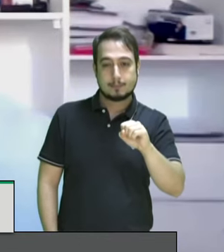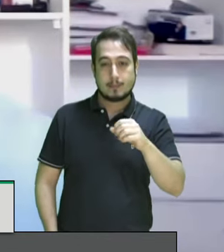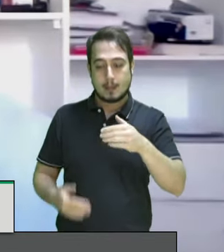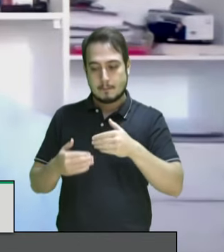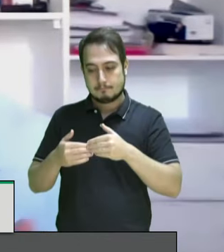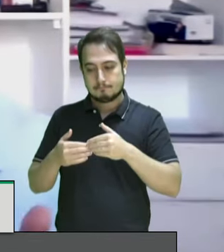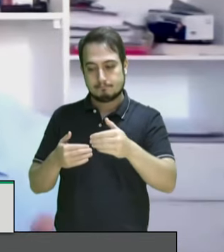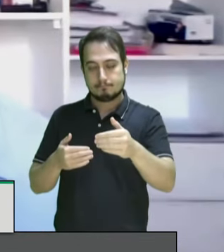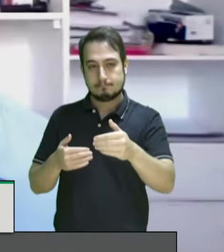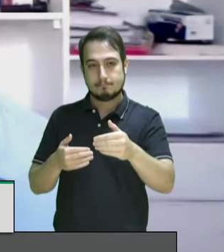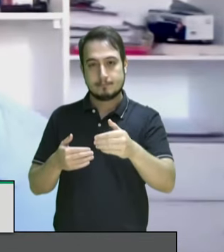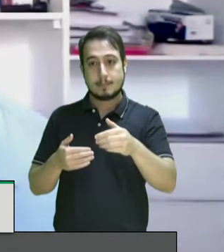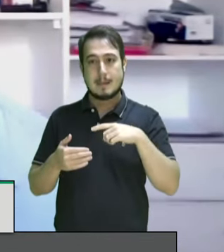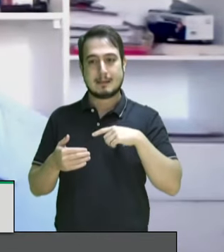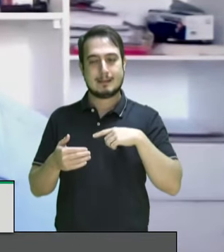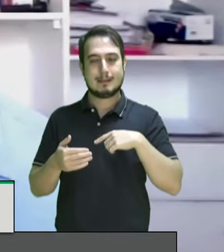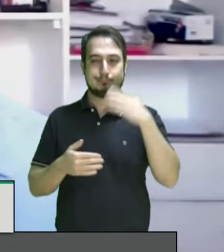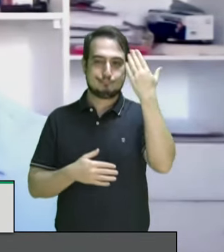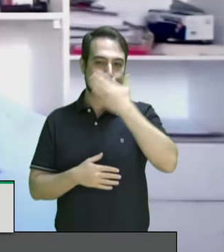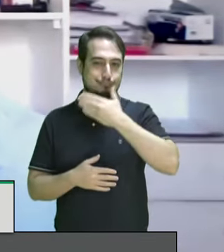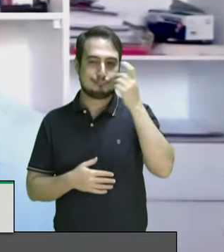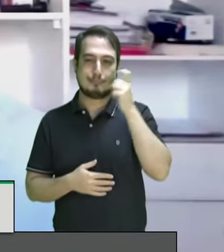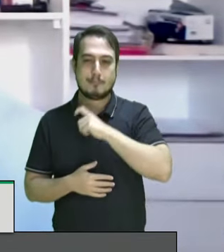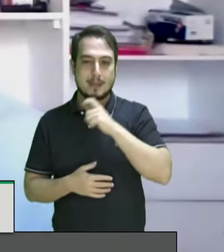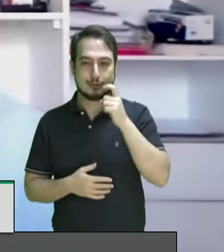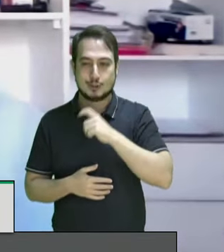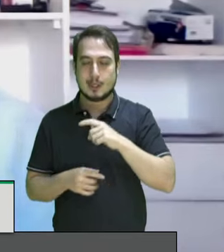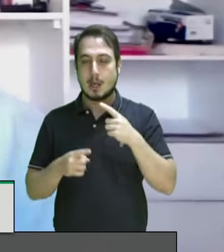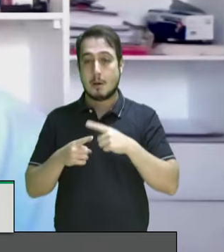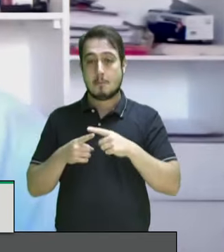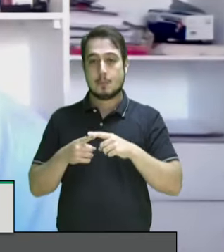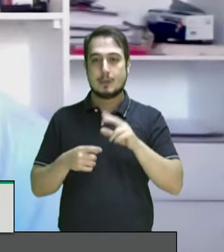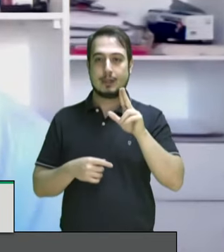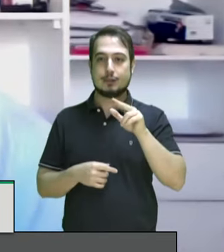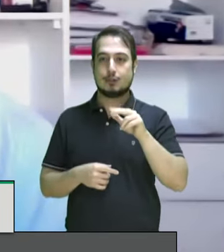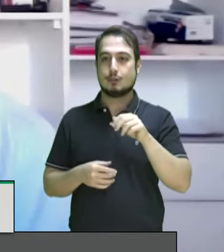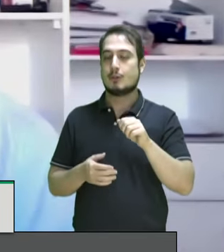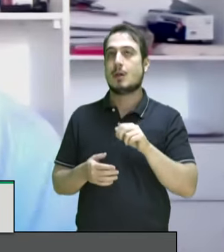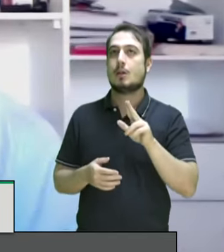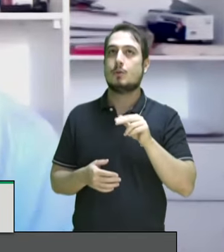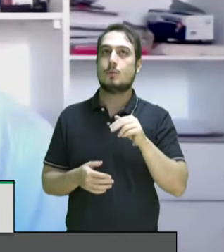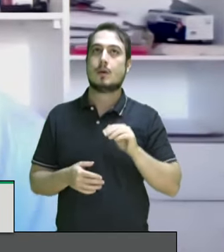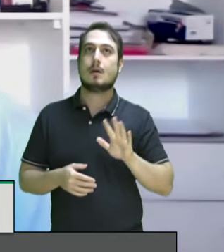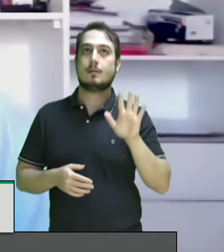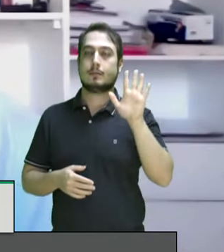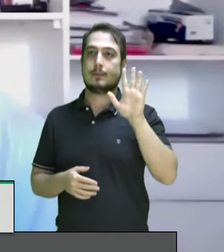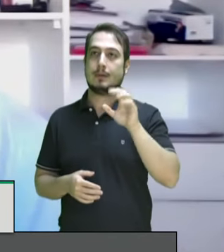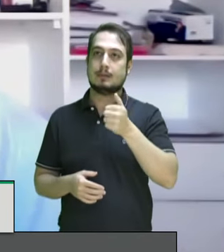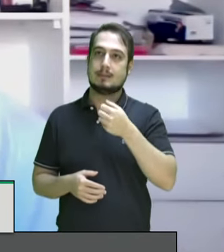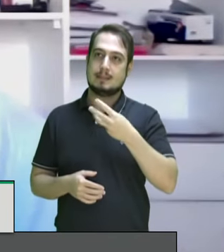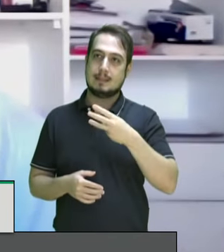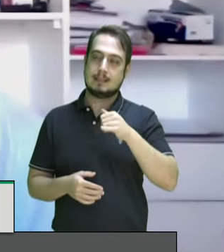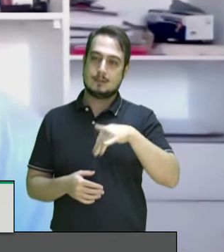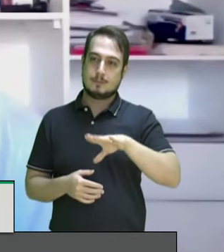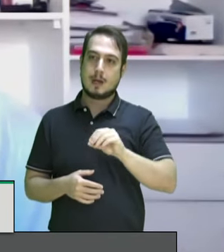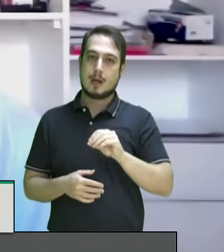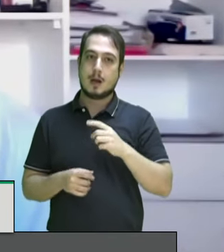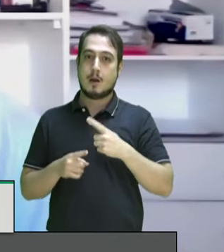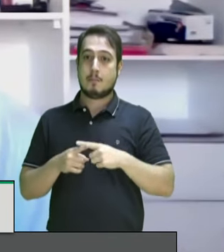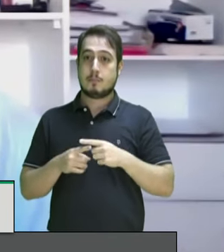foi para inglês ver. Por isso que nós não comemoramos o 13 de maio. Por isso,